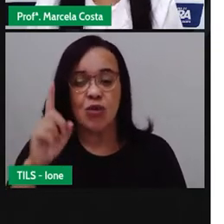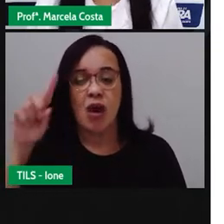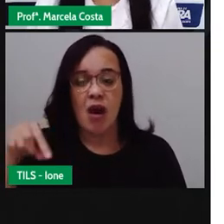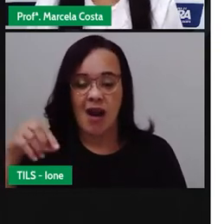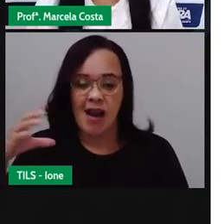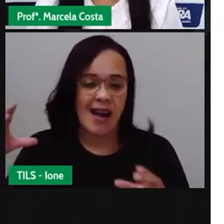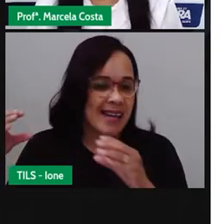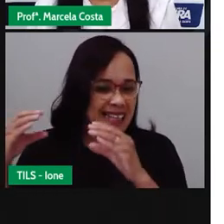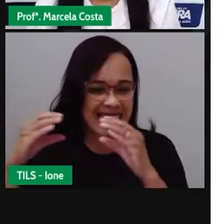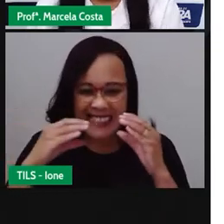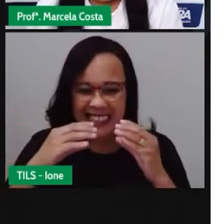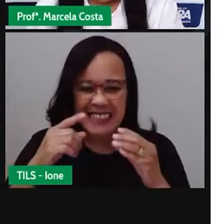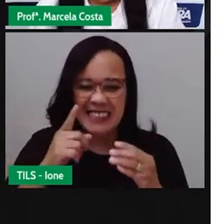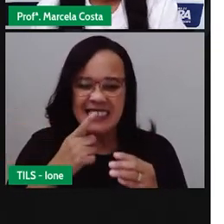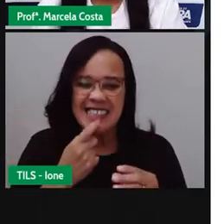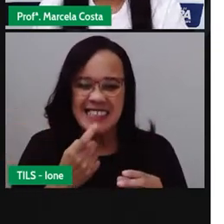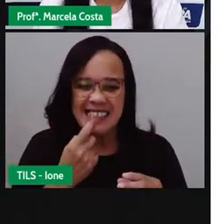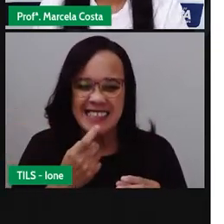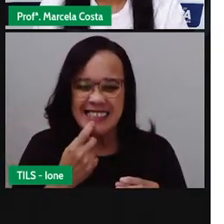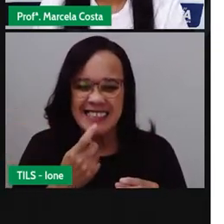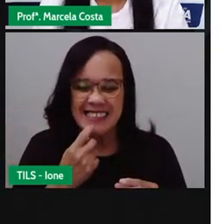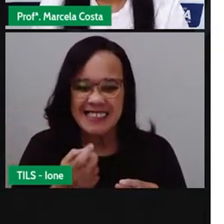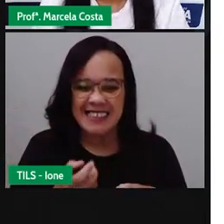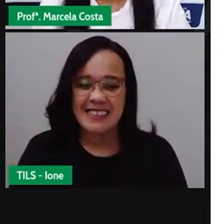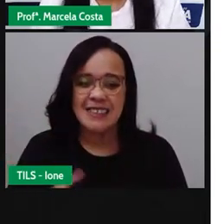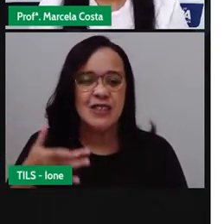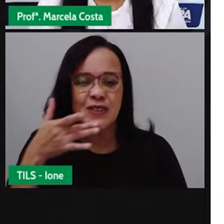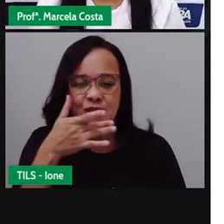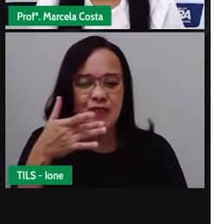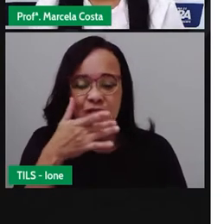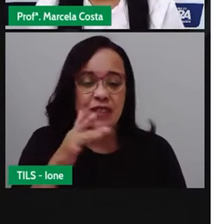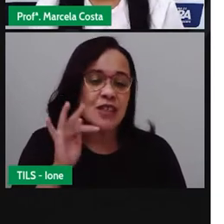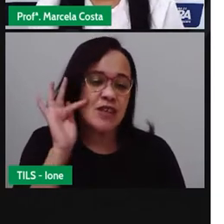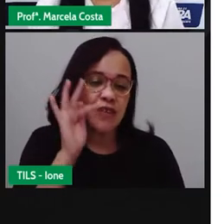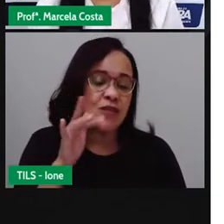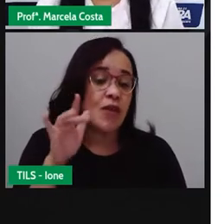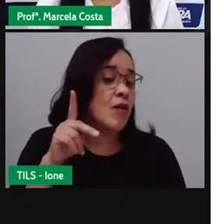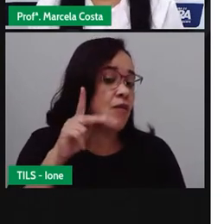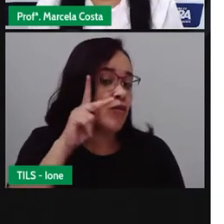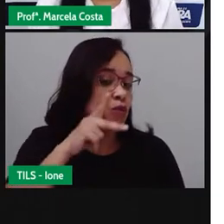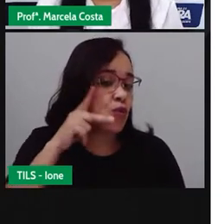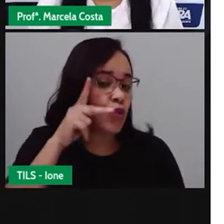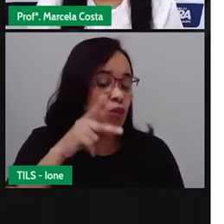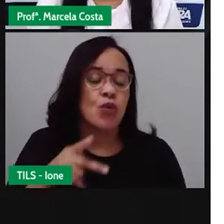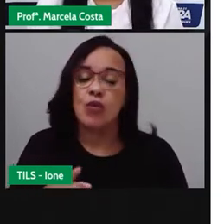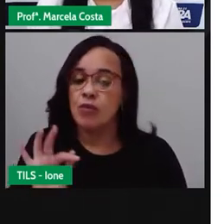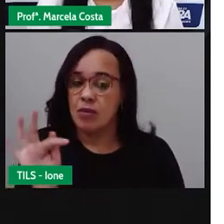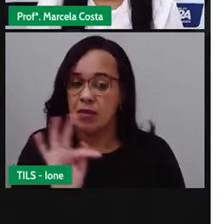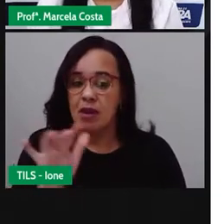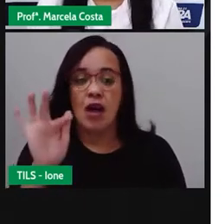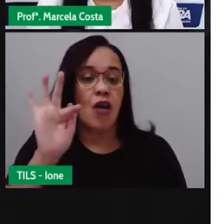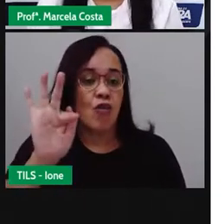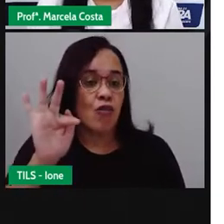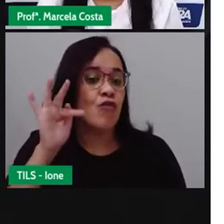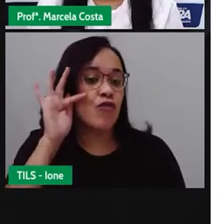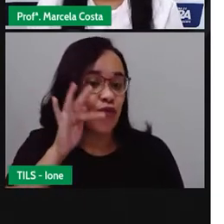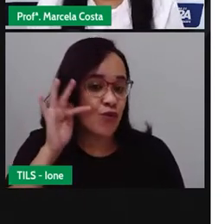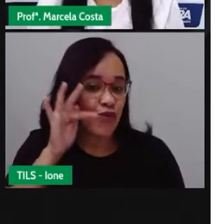Ele tinha 22 melancias para vender. Então, ele já conseguiu vender 12 melancias.